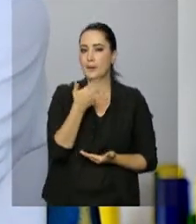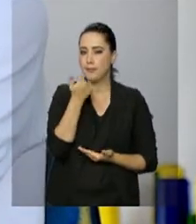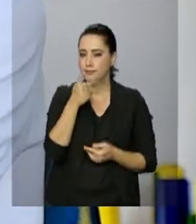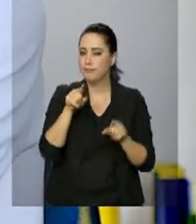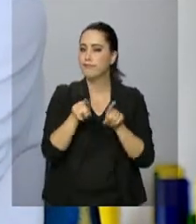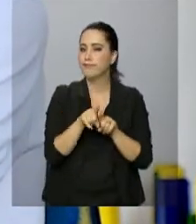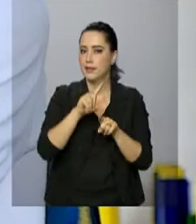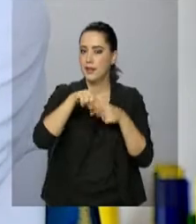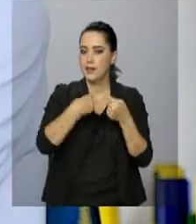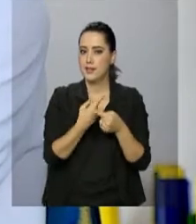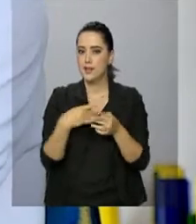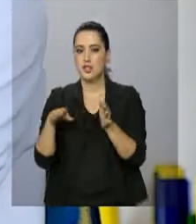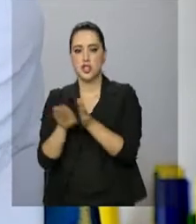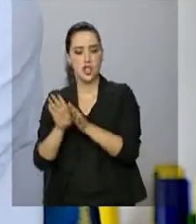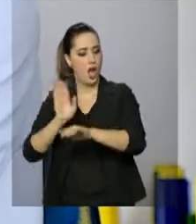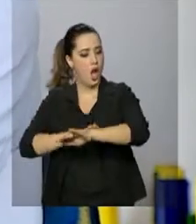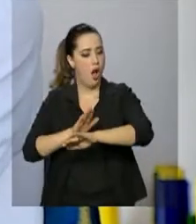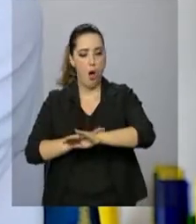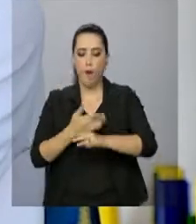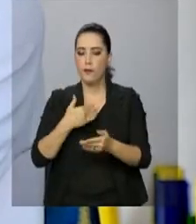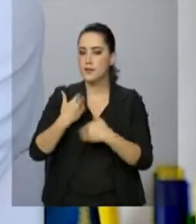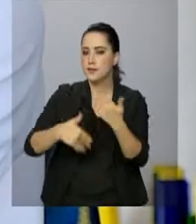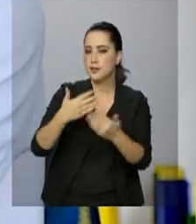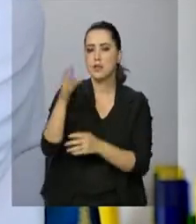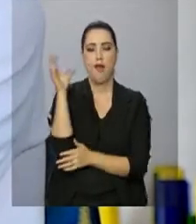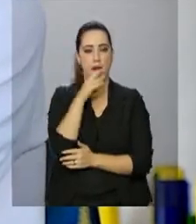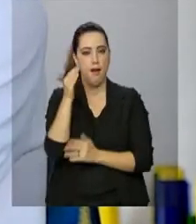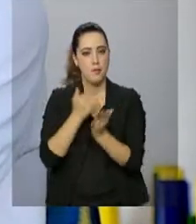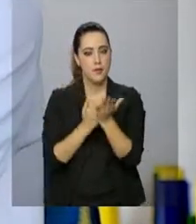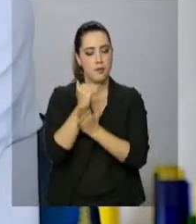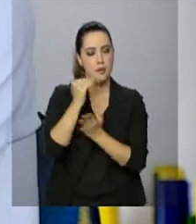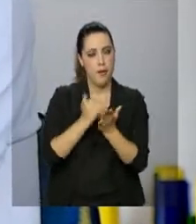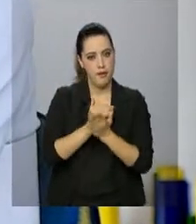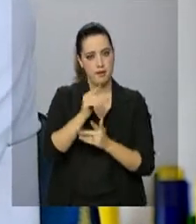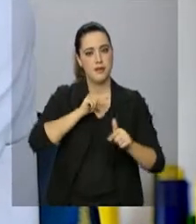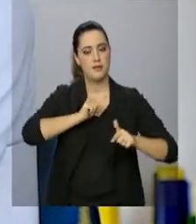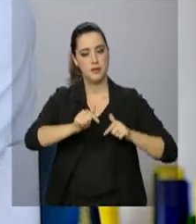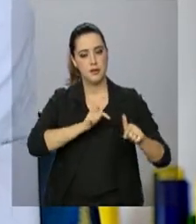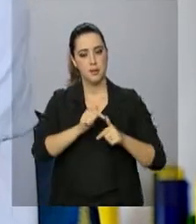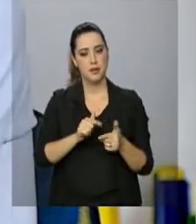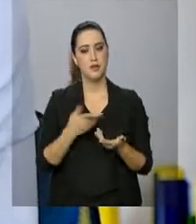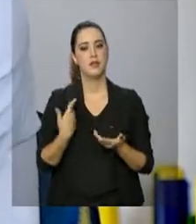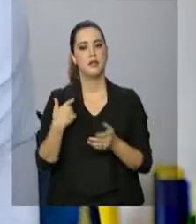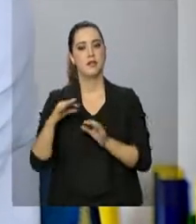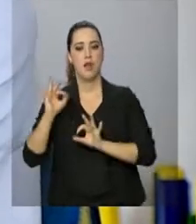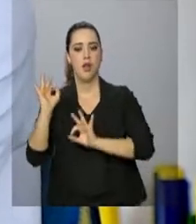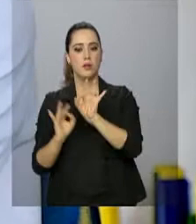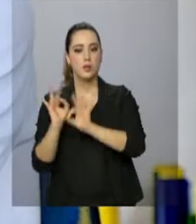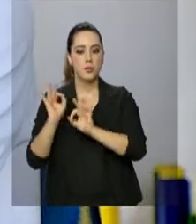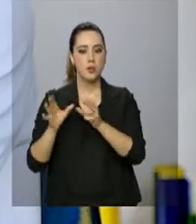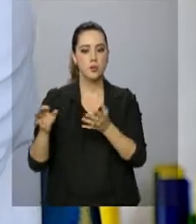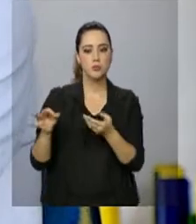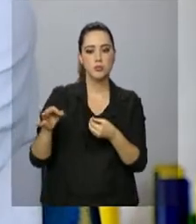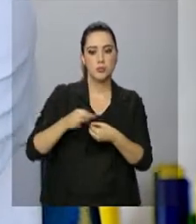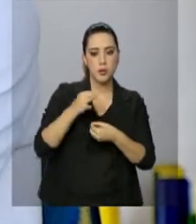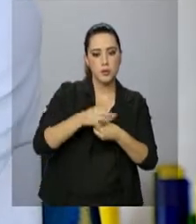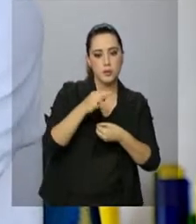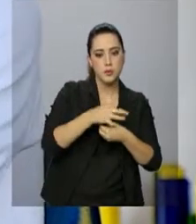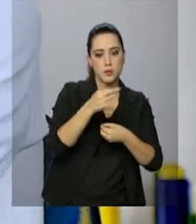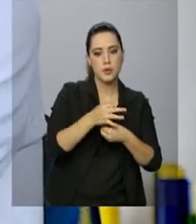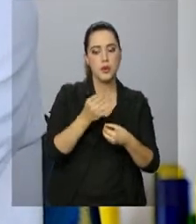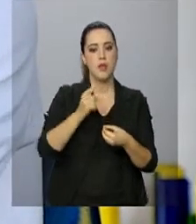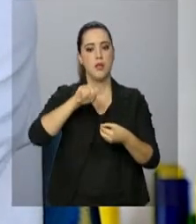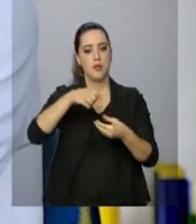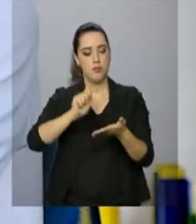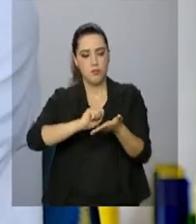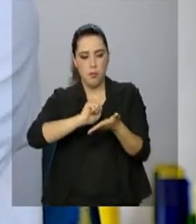gente já vai, já chega dando a hora e a gente já vai agilizando o serviço que chega, aí eu pego o serviço da montagem, venho para o bordado, aí eu bordo,